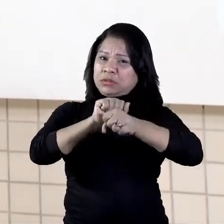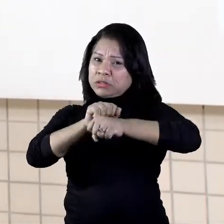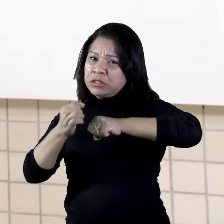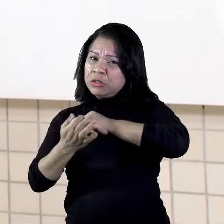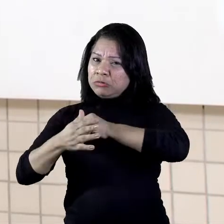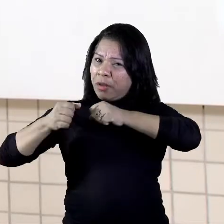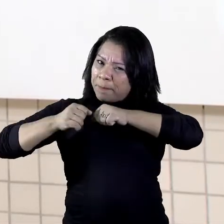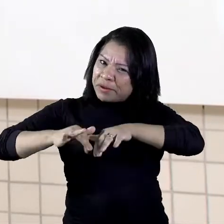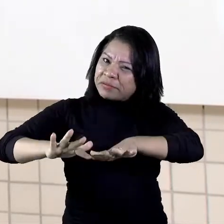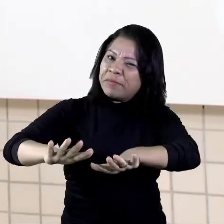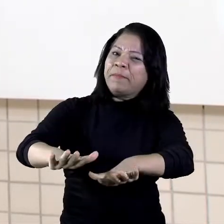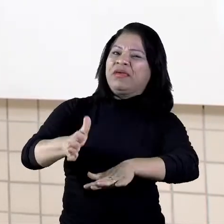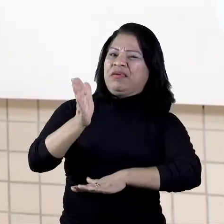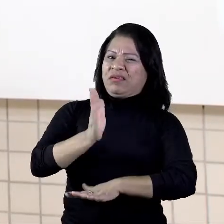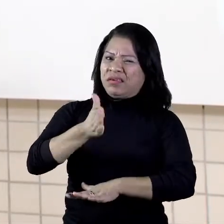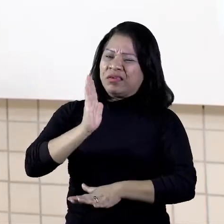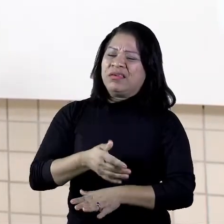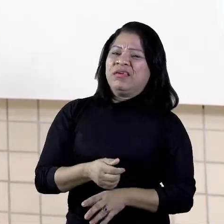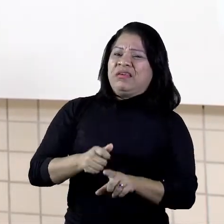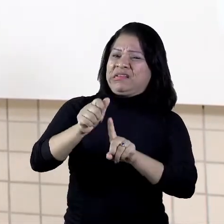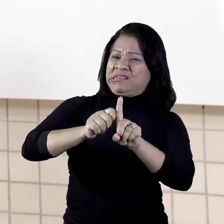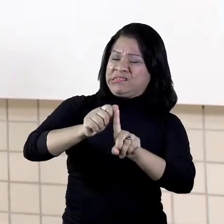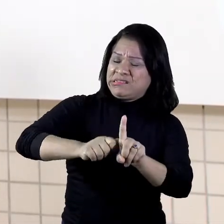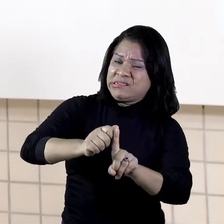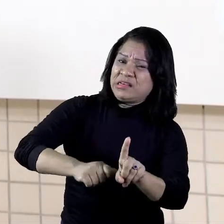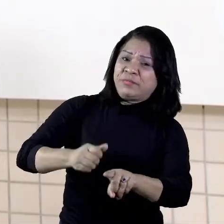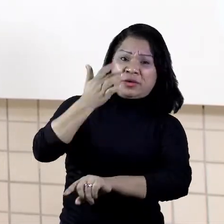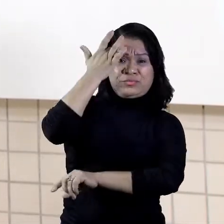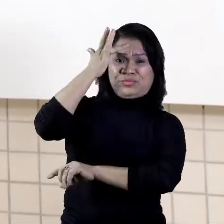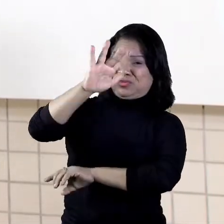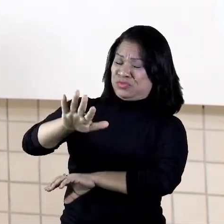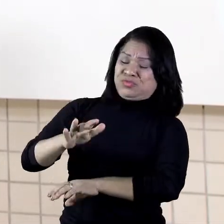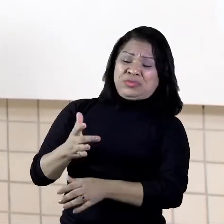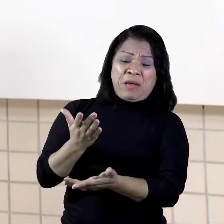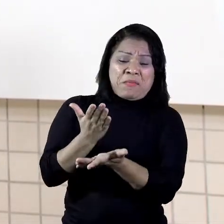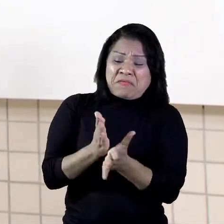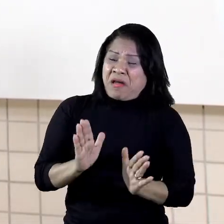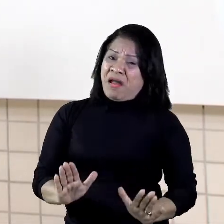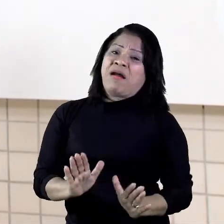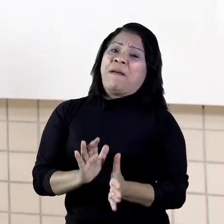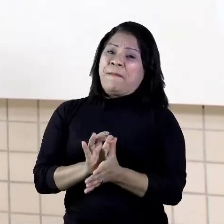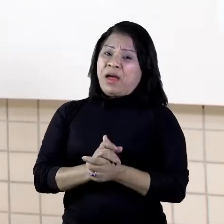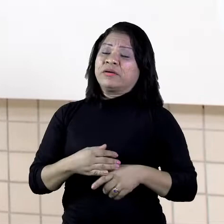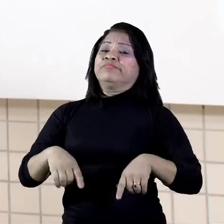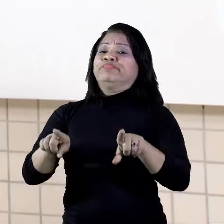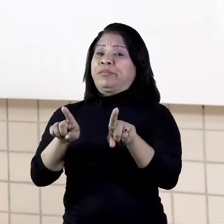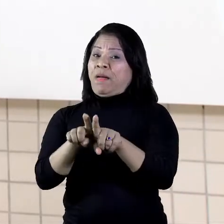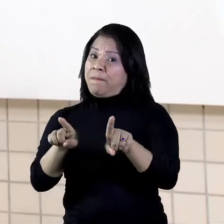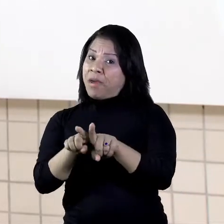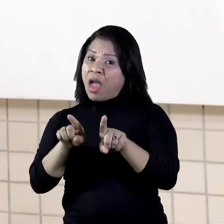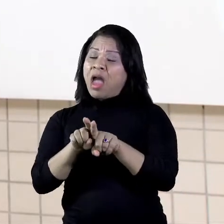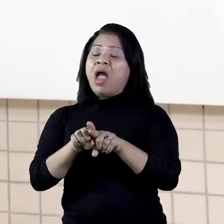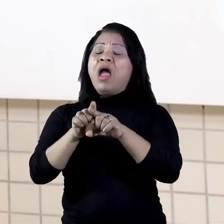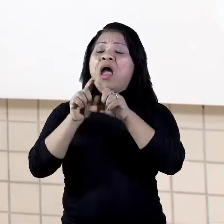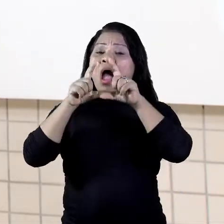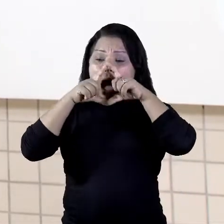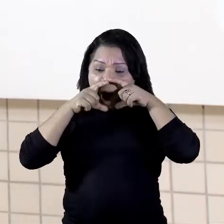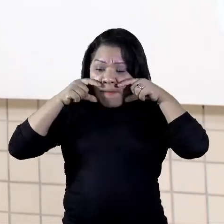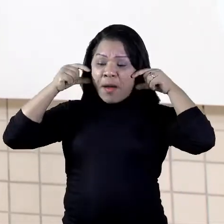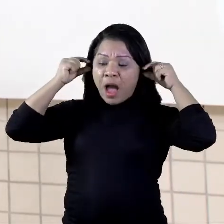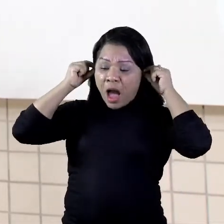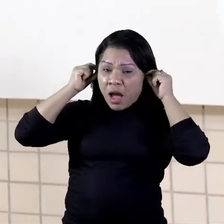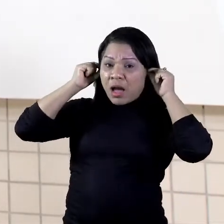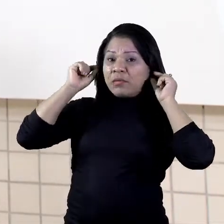meses já e não sabemos quando vai acabar, até mesmo as máscaras estão parando lá dentro dos